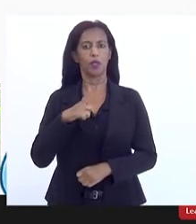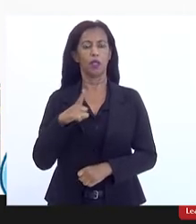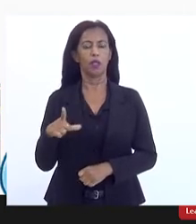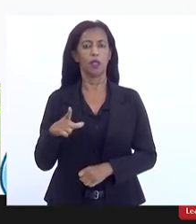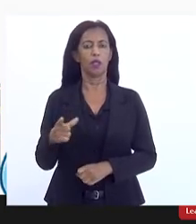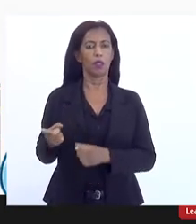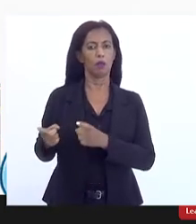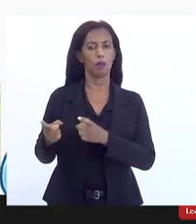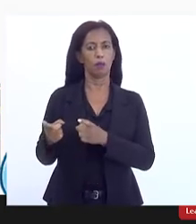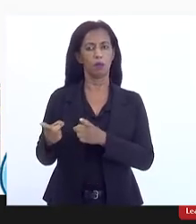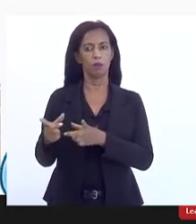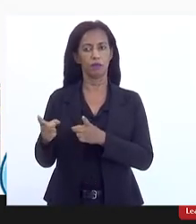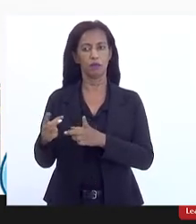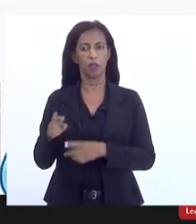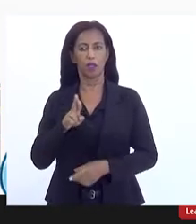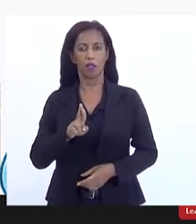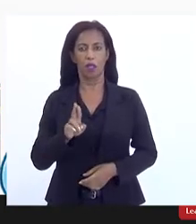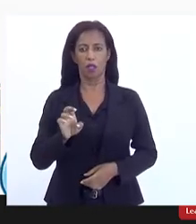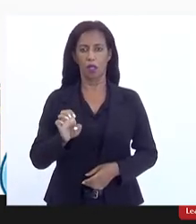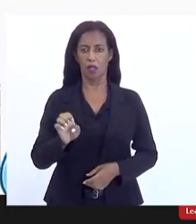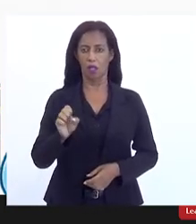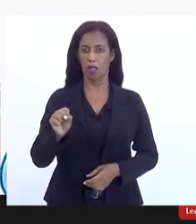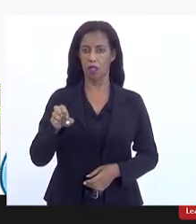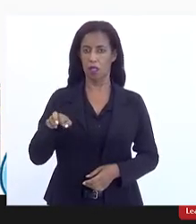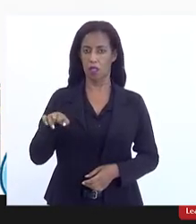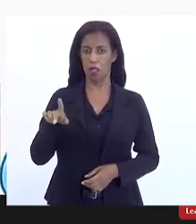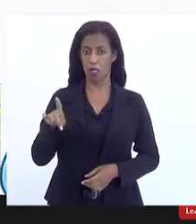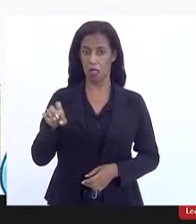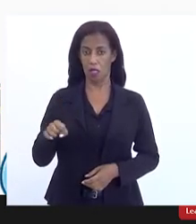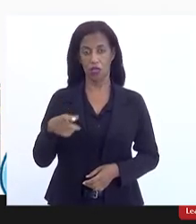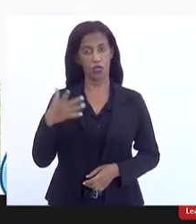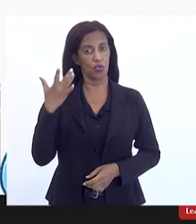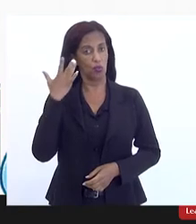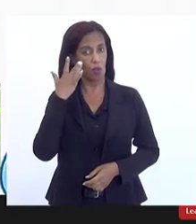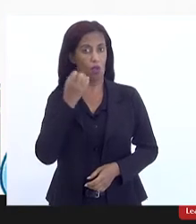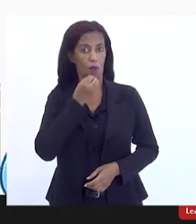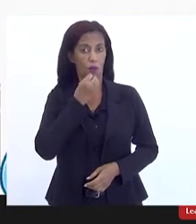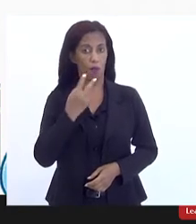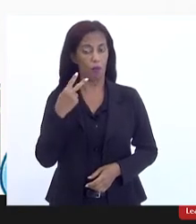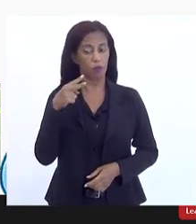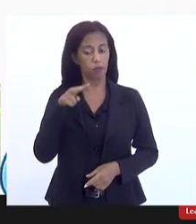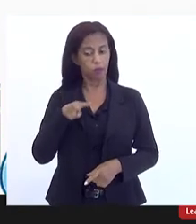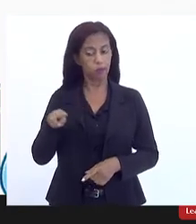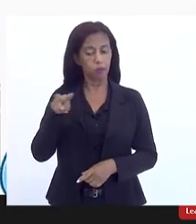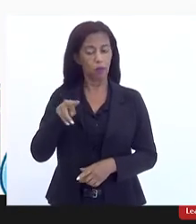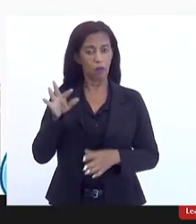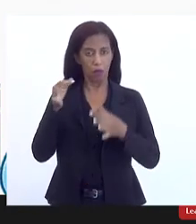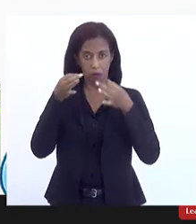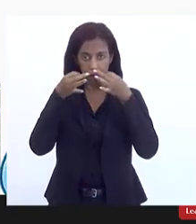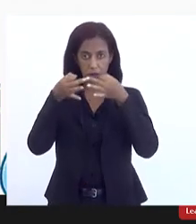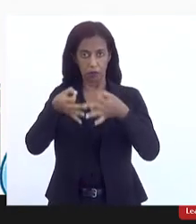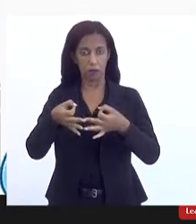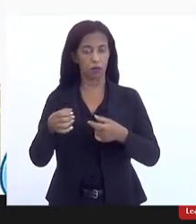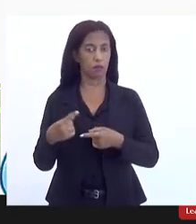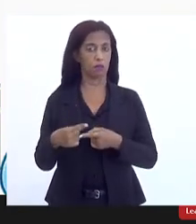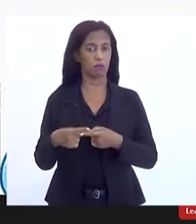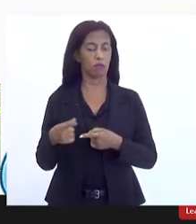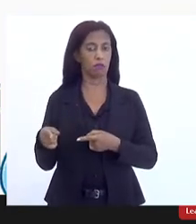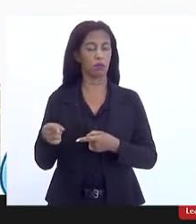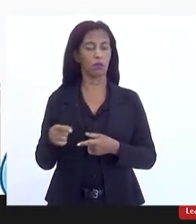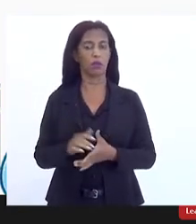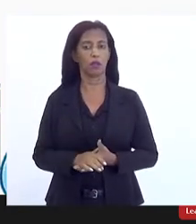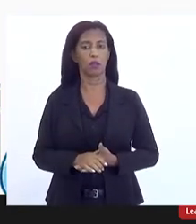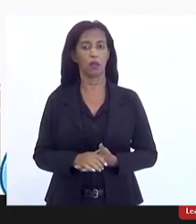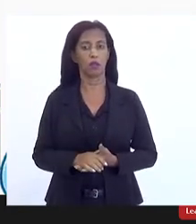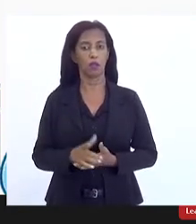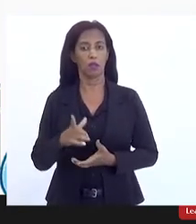concessão de resende que eu creio que vale a pena observar com atenção porque é um caso